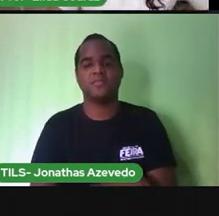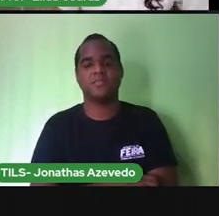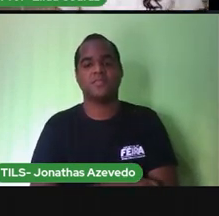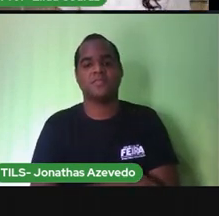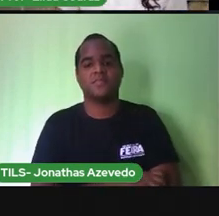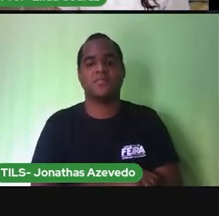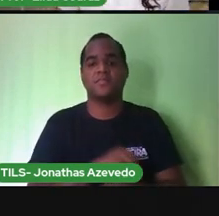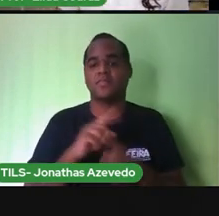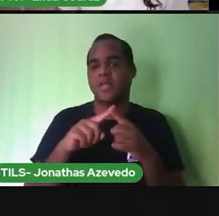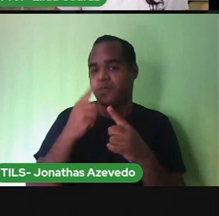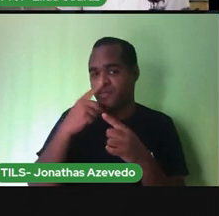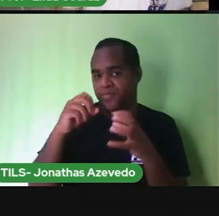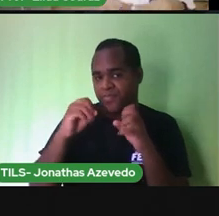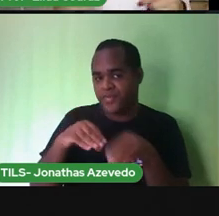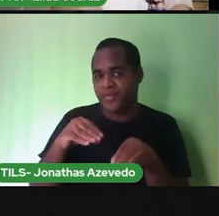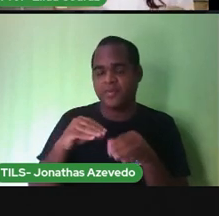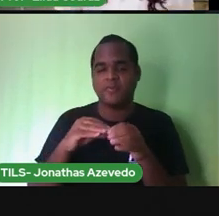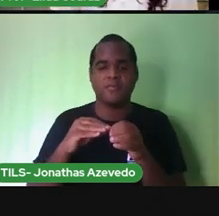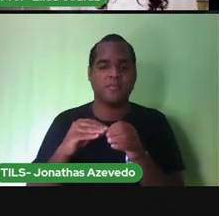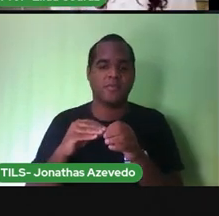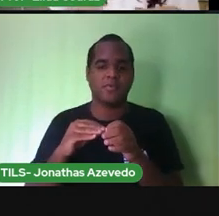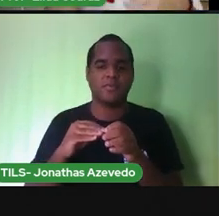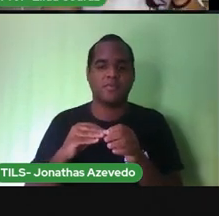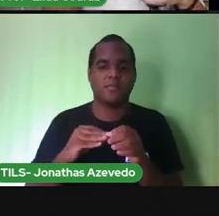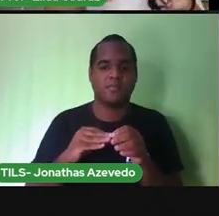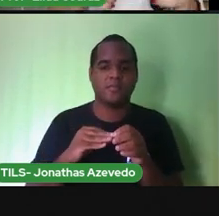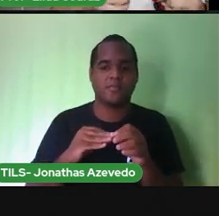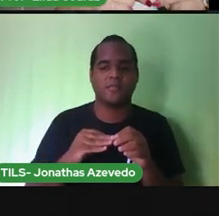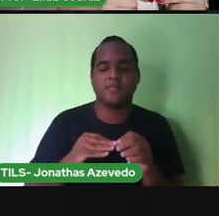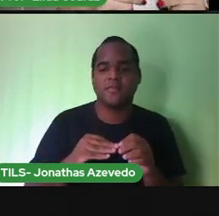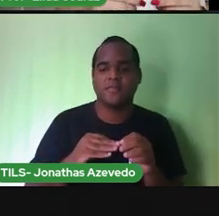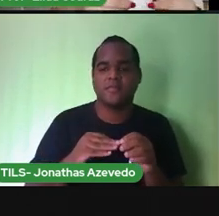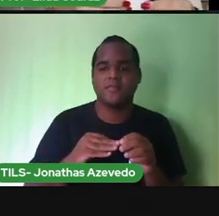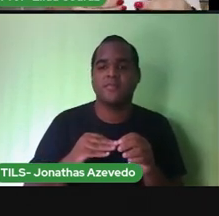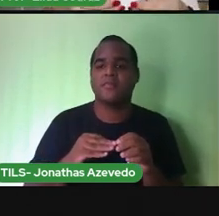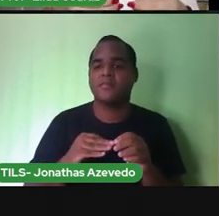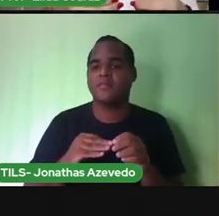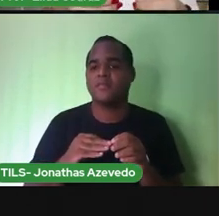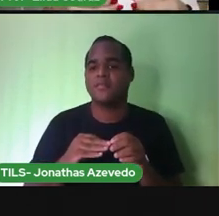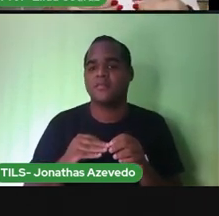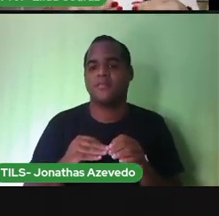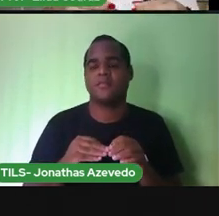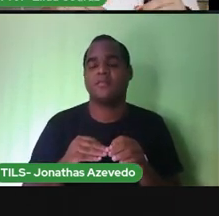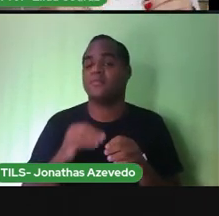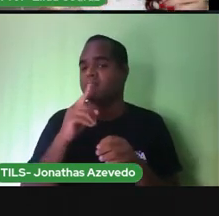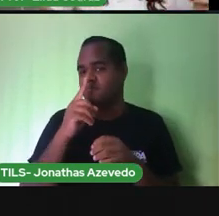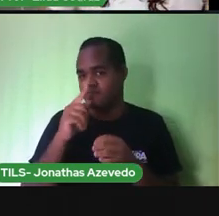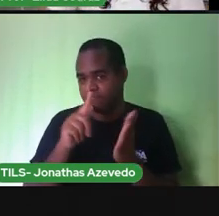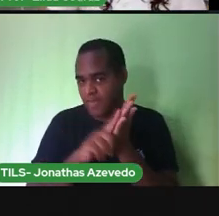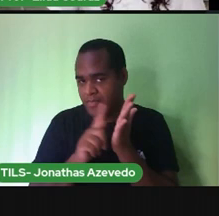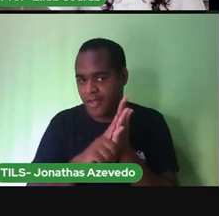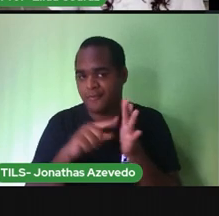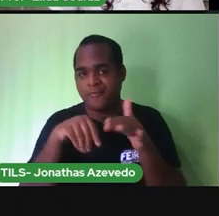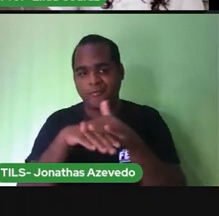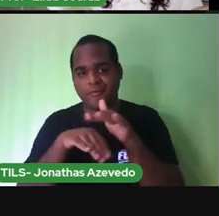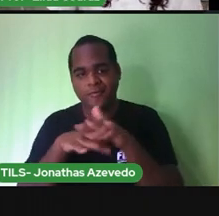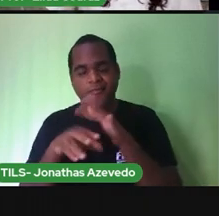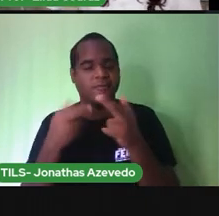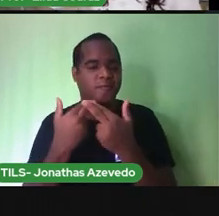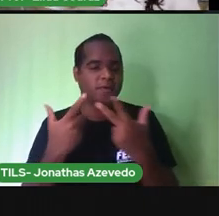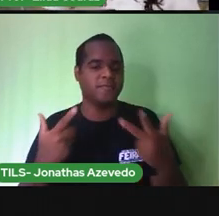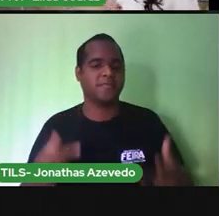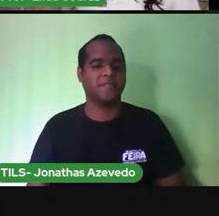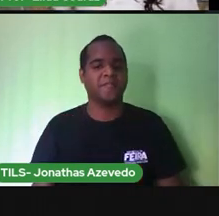na lixeirinha do papel papel comum que aquele papel da bala é um plasticozinho e você